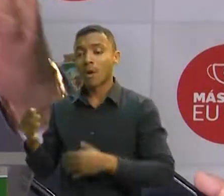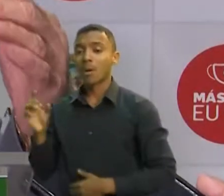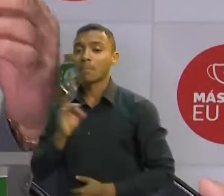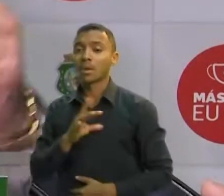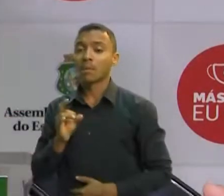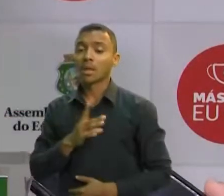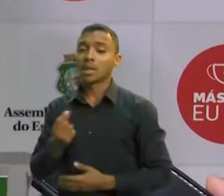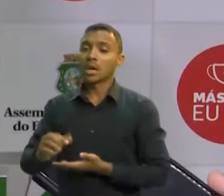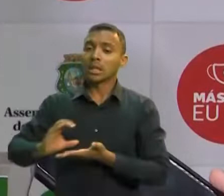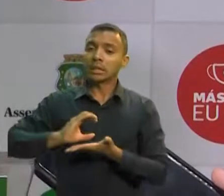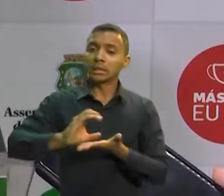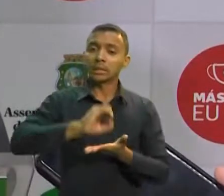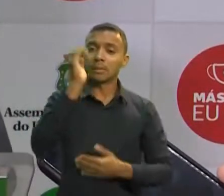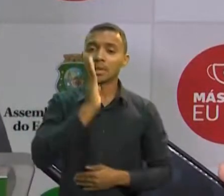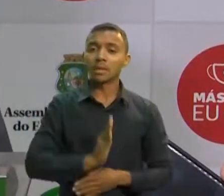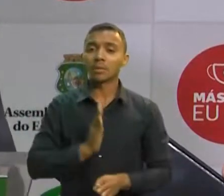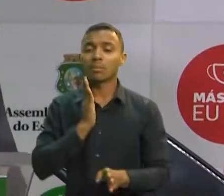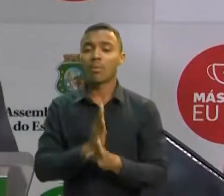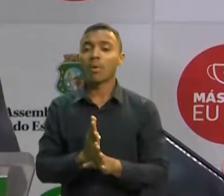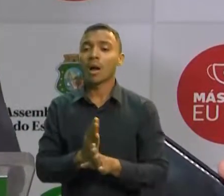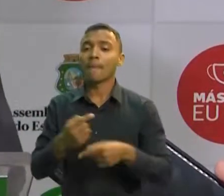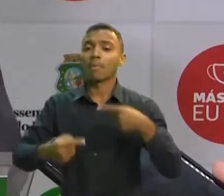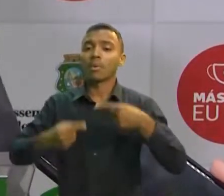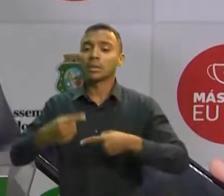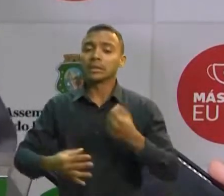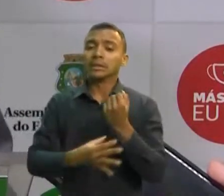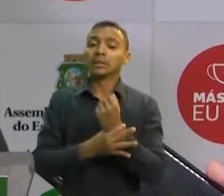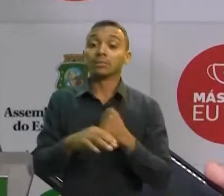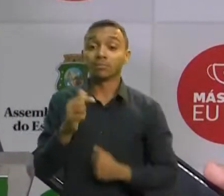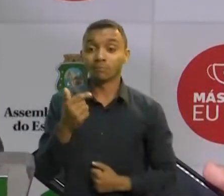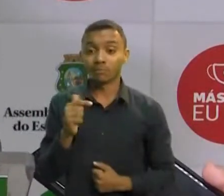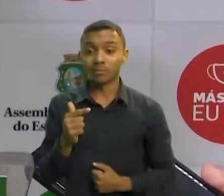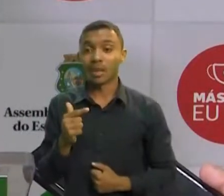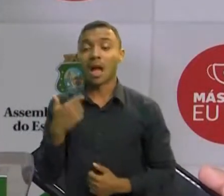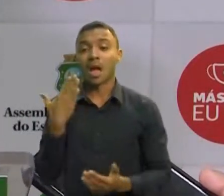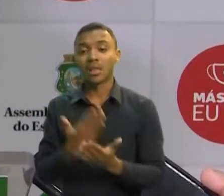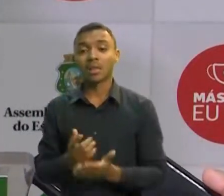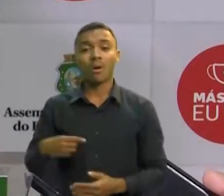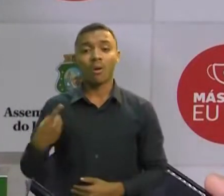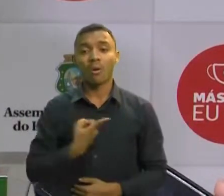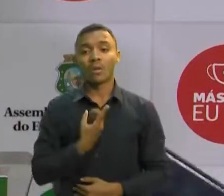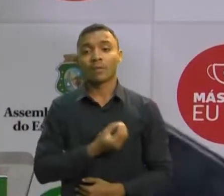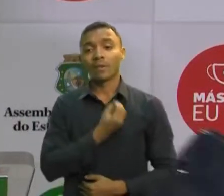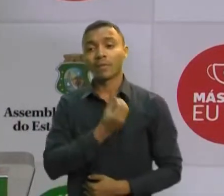por conta dessa instabilidade política que nós vivenciamos todos os dias.